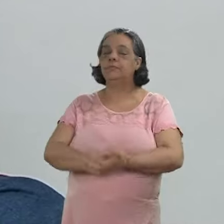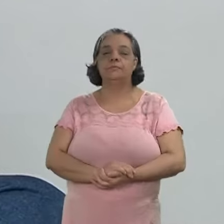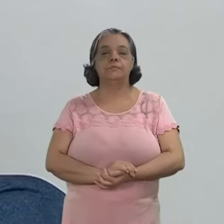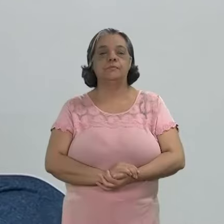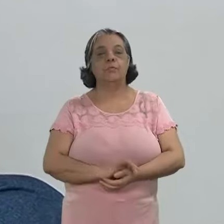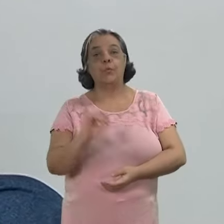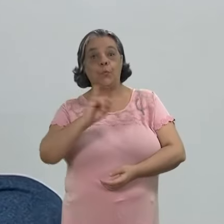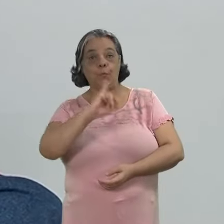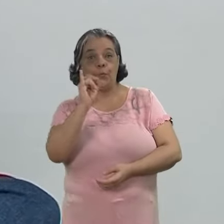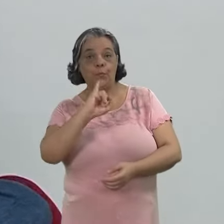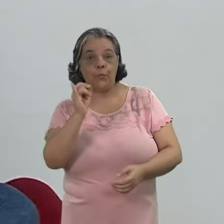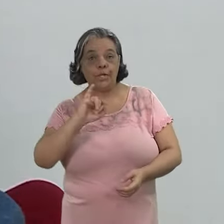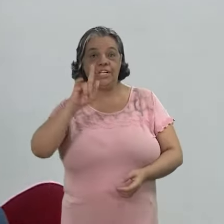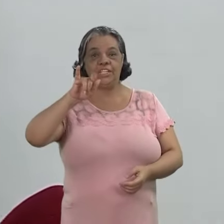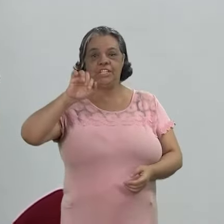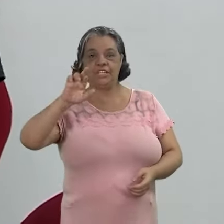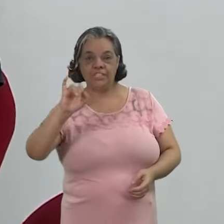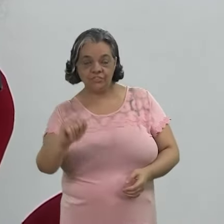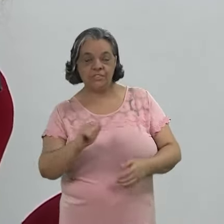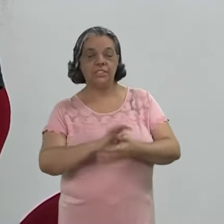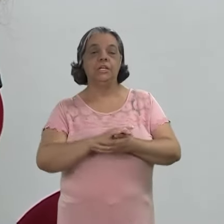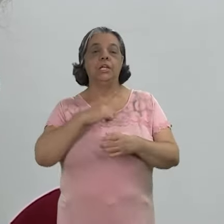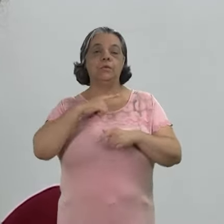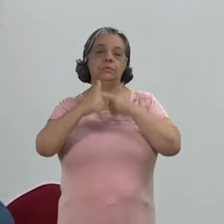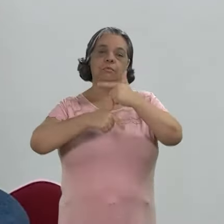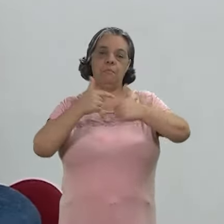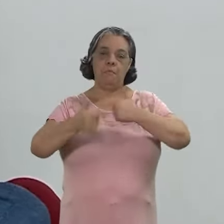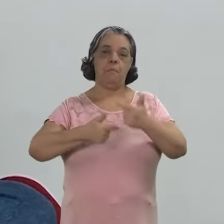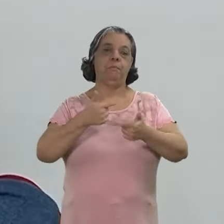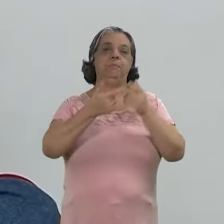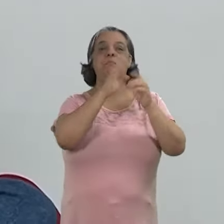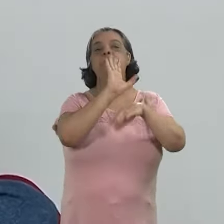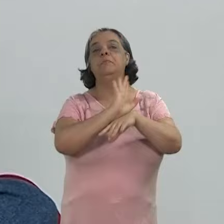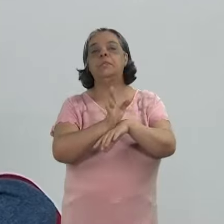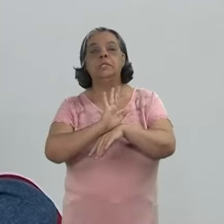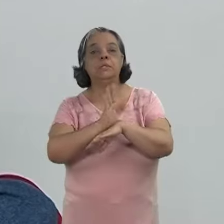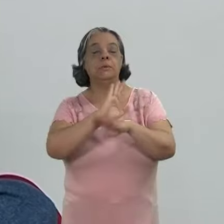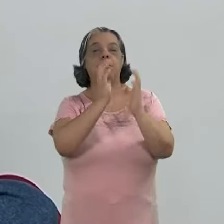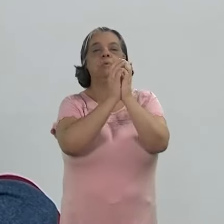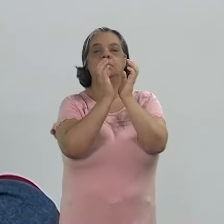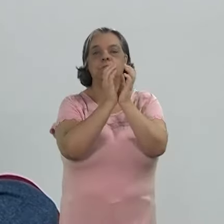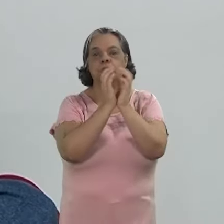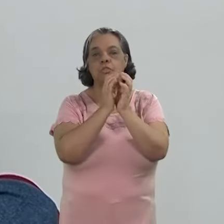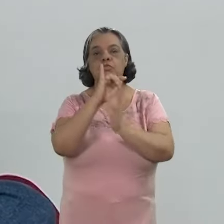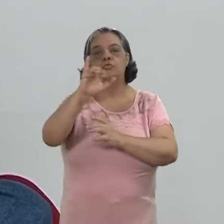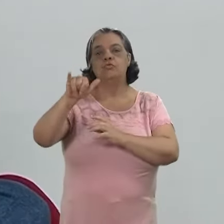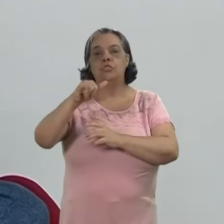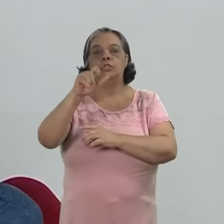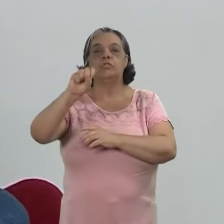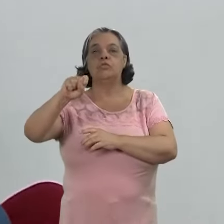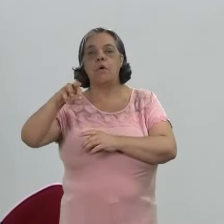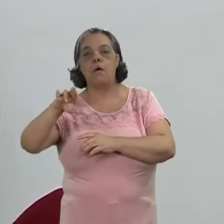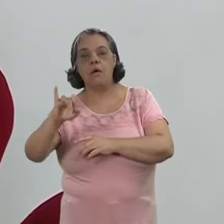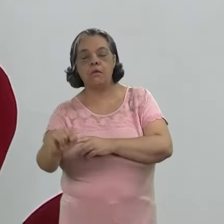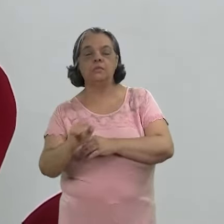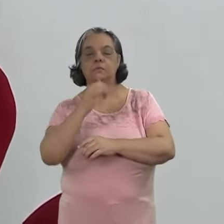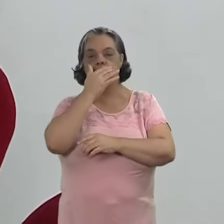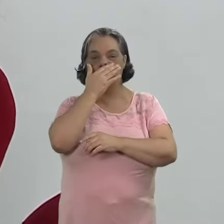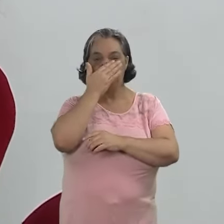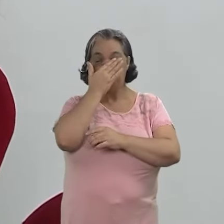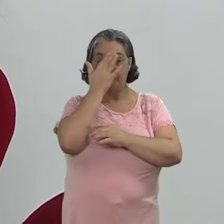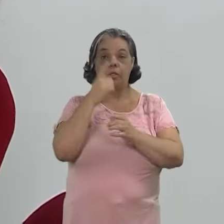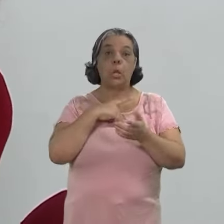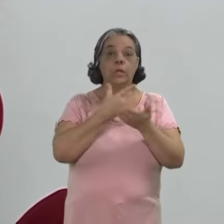favor. Oi, gente. Eu sou Ingrid Xavier. Eu trabalho na Cinemateca Pernambucana J. Soares, da Fundação Joaquim